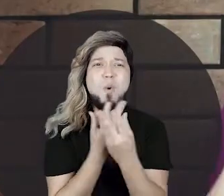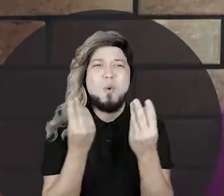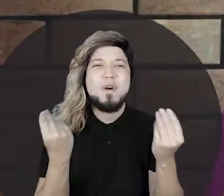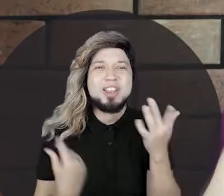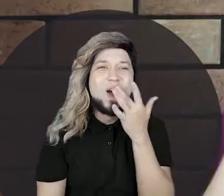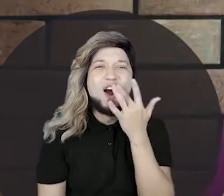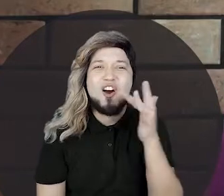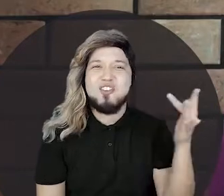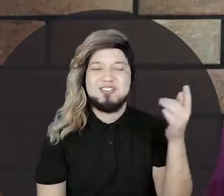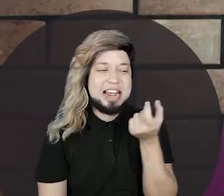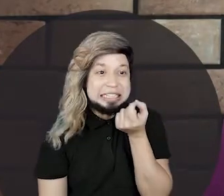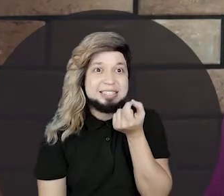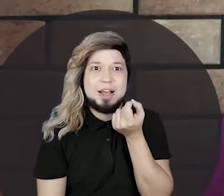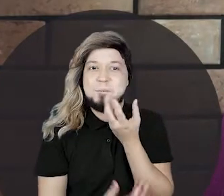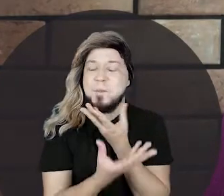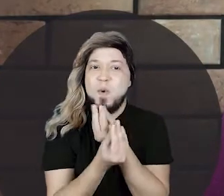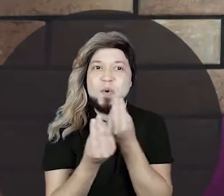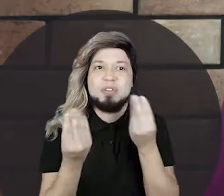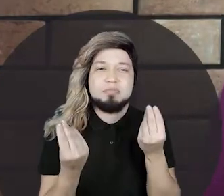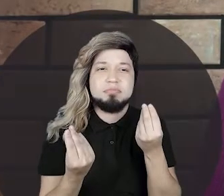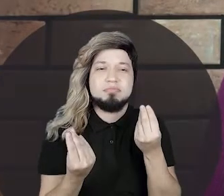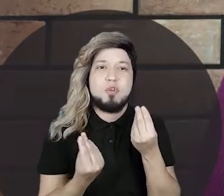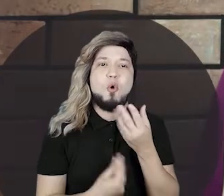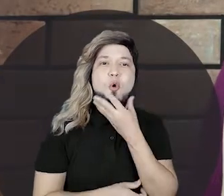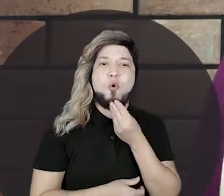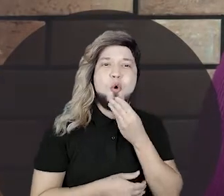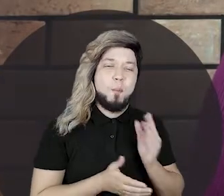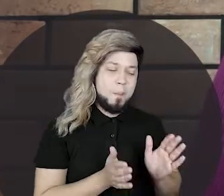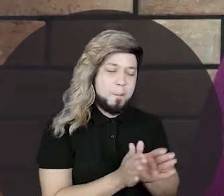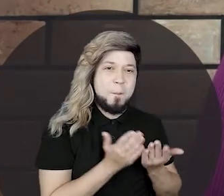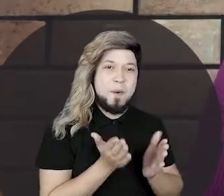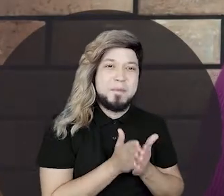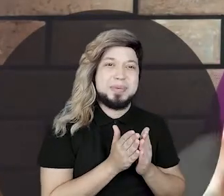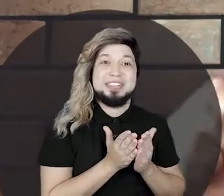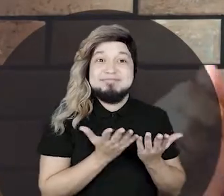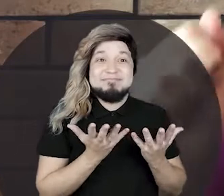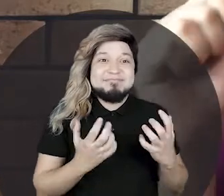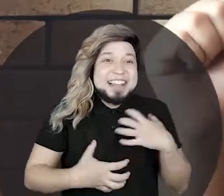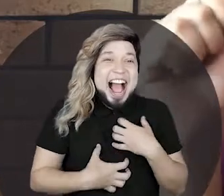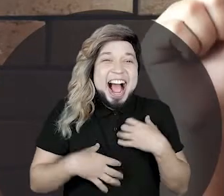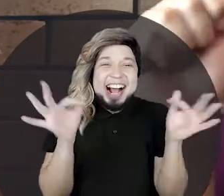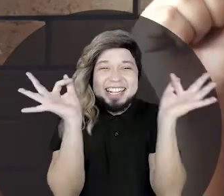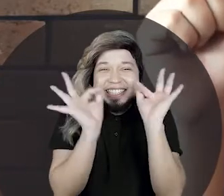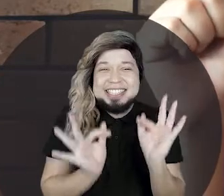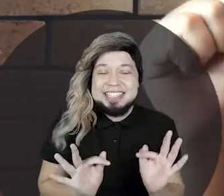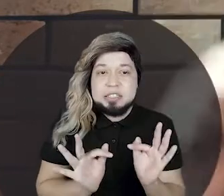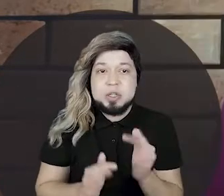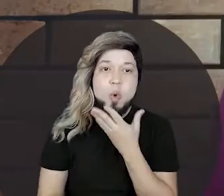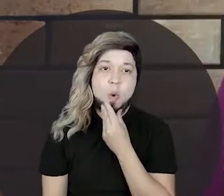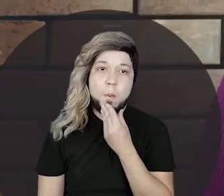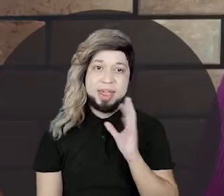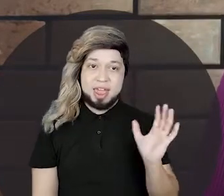muitas moedas de ouro. E o compadre pobre ficou todo contente.